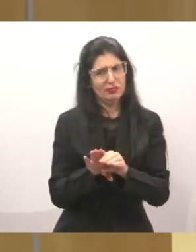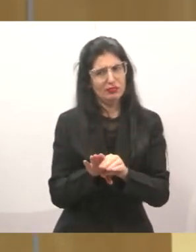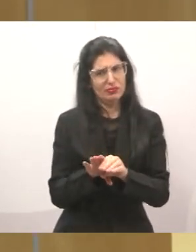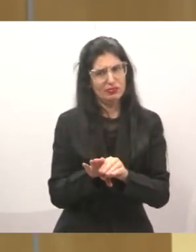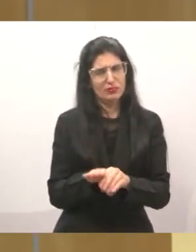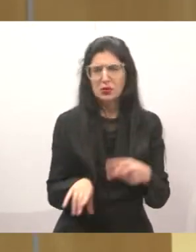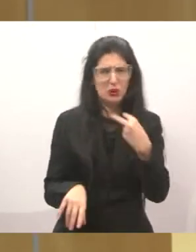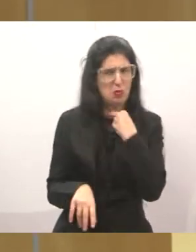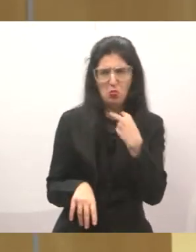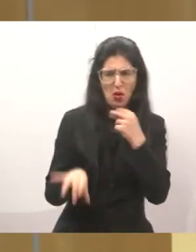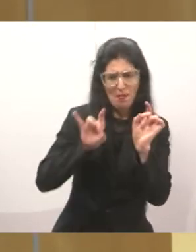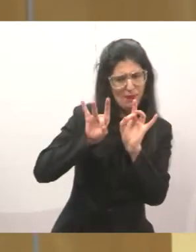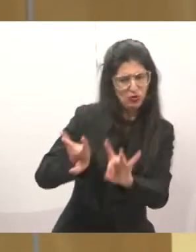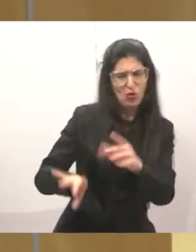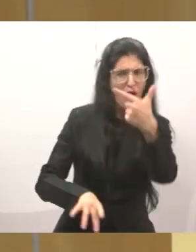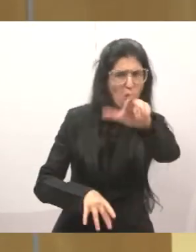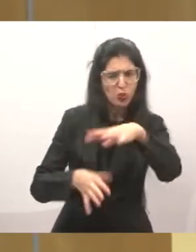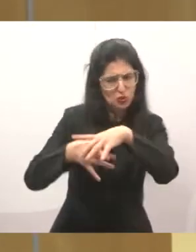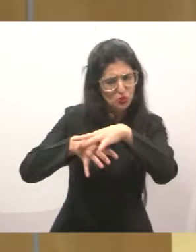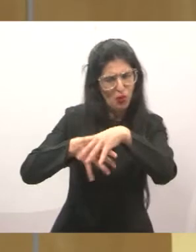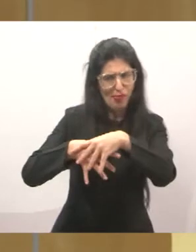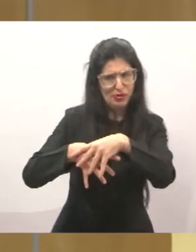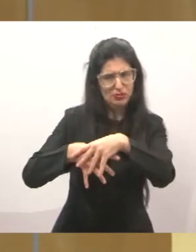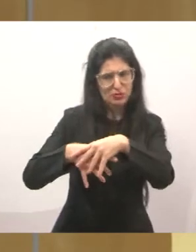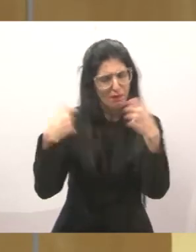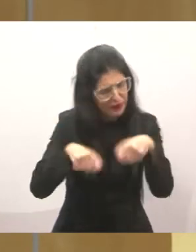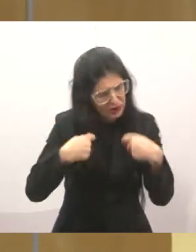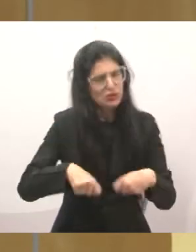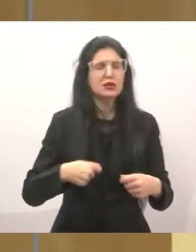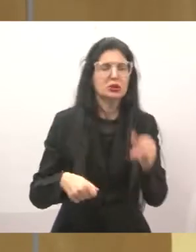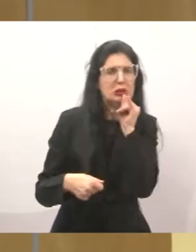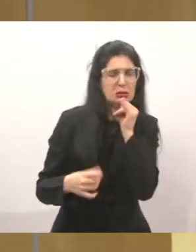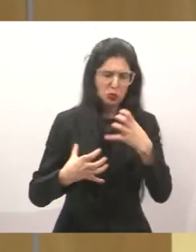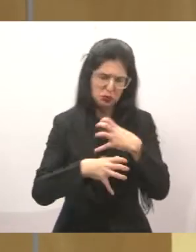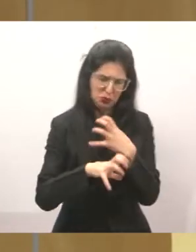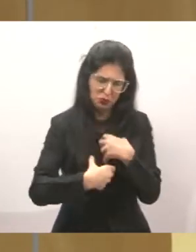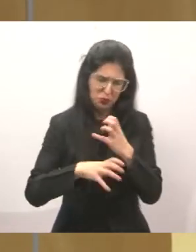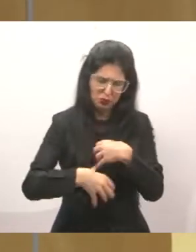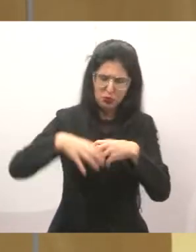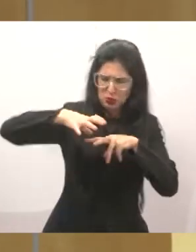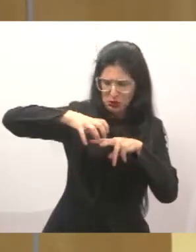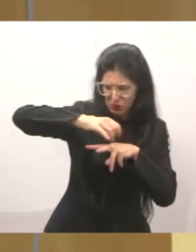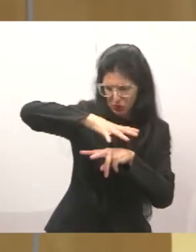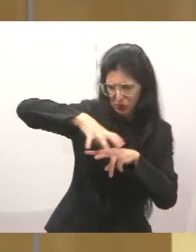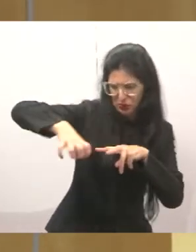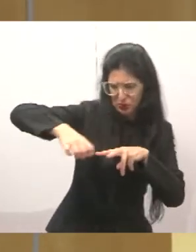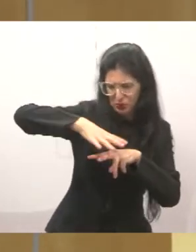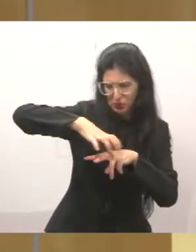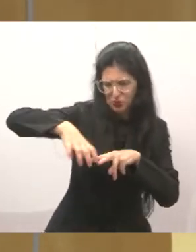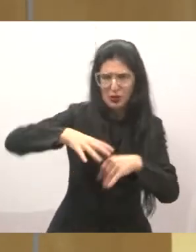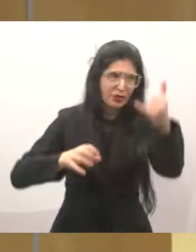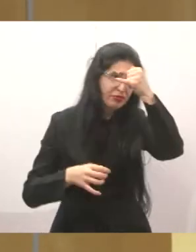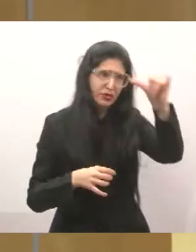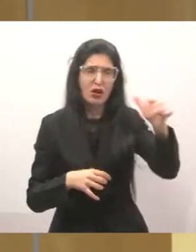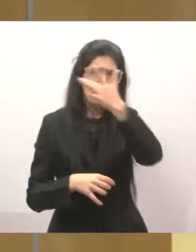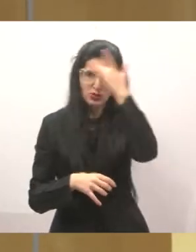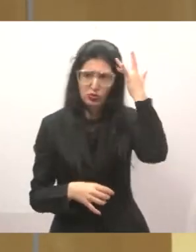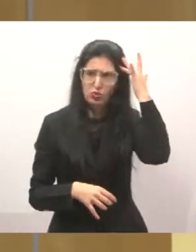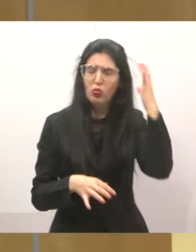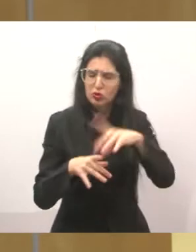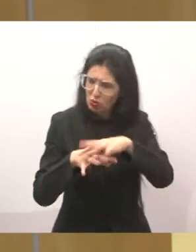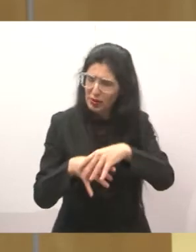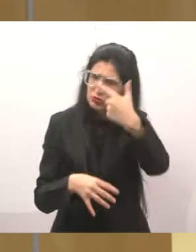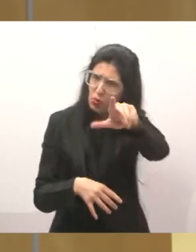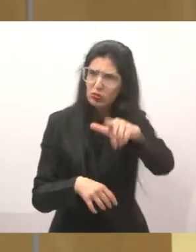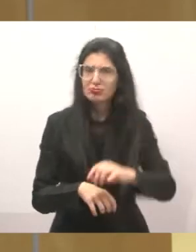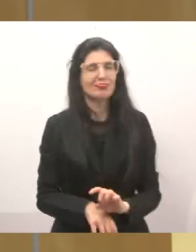especialidades e continue fazendo os exames necessários para atender o nosso povo, atender a população aqui da